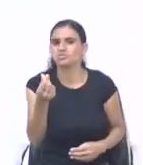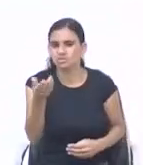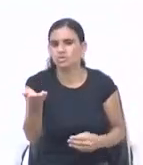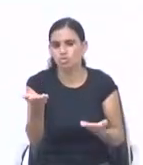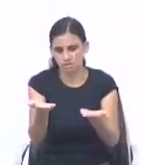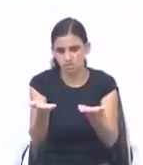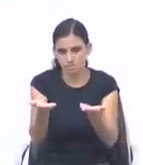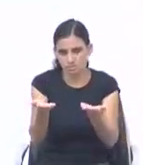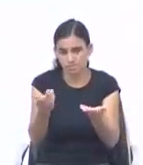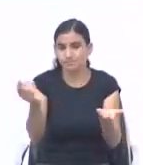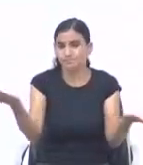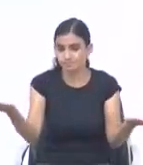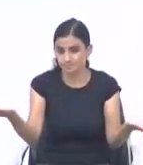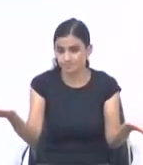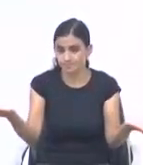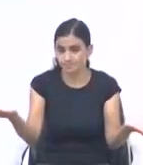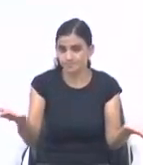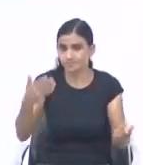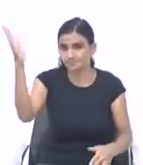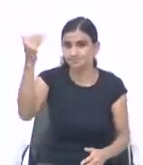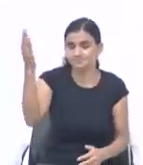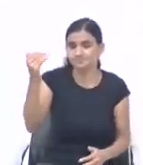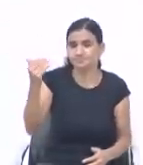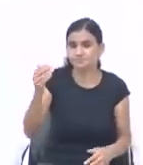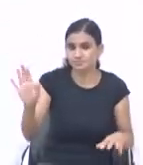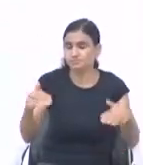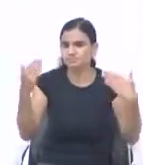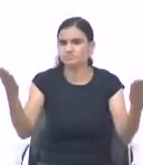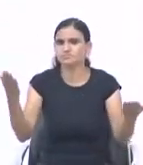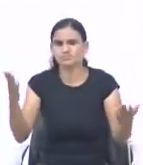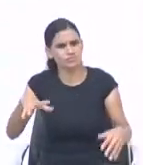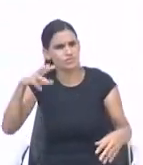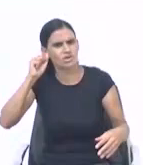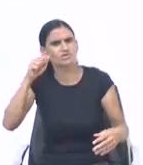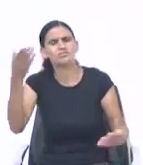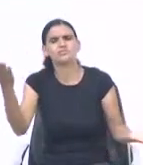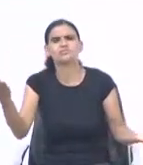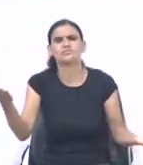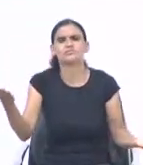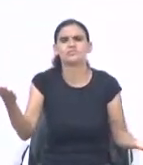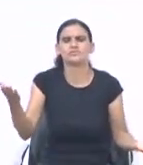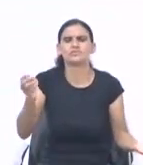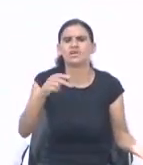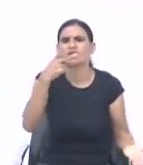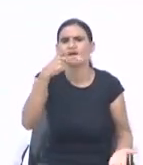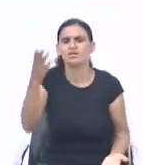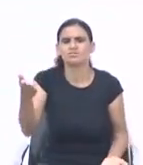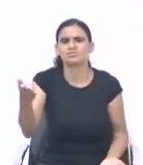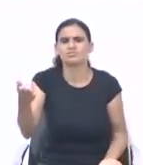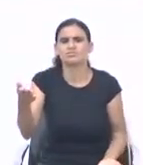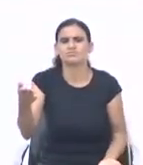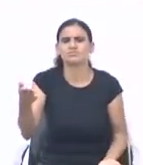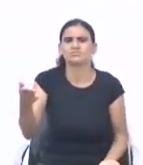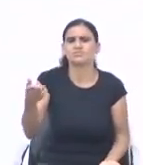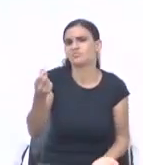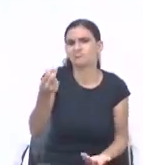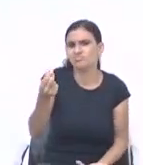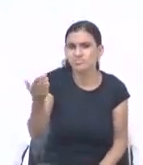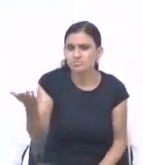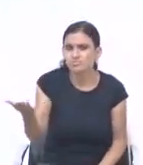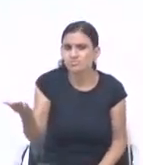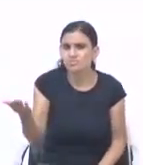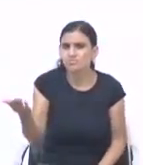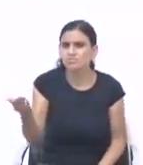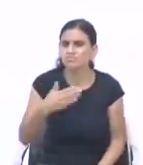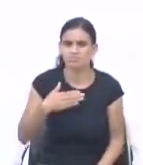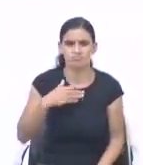mão. E olha o que ele está falando aqui. E ele chamando. diz. Que é isso que eu ouço de ti? Presta conta da tua mordomia. Porque já não poderás ser